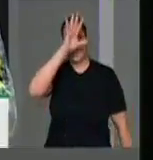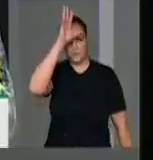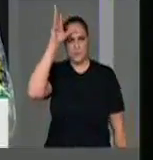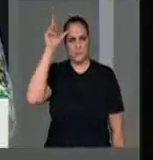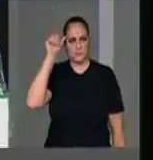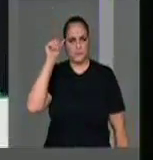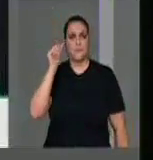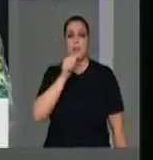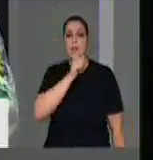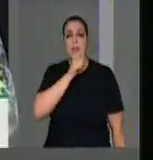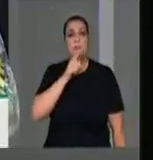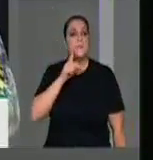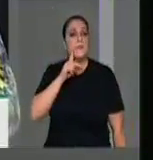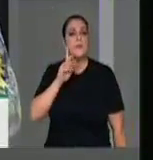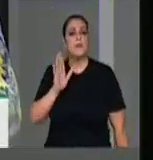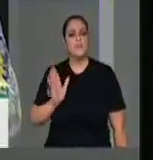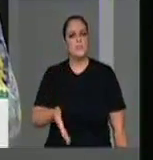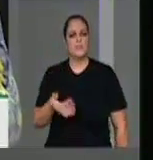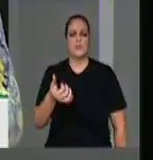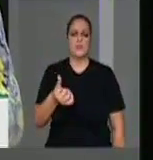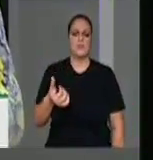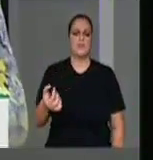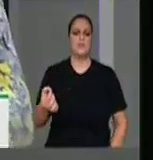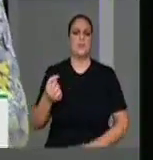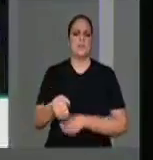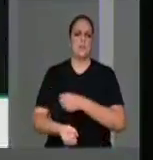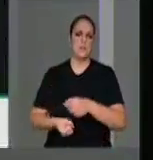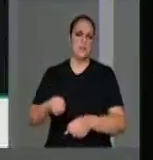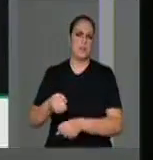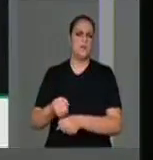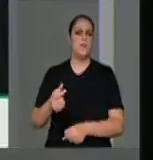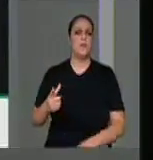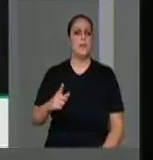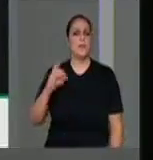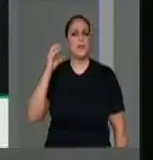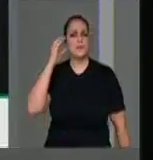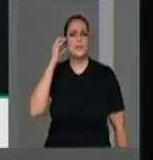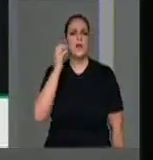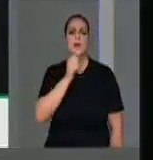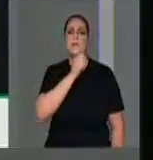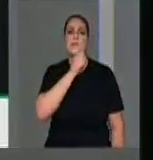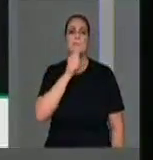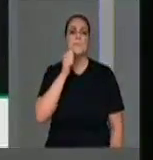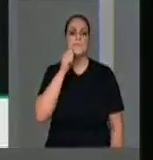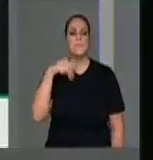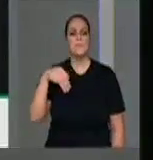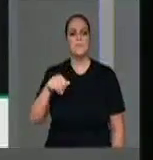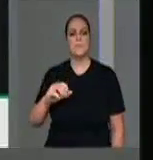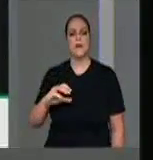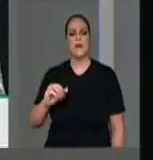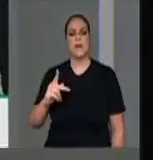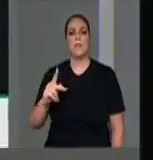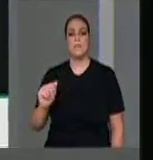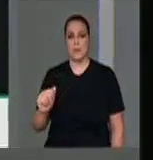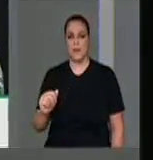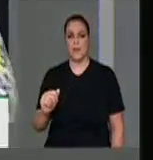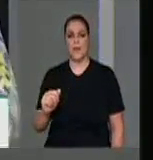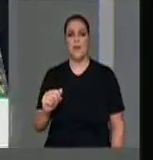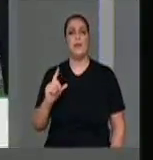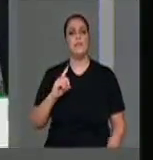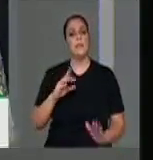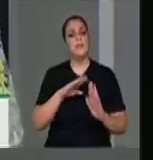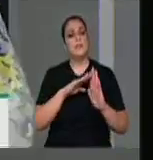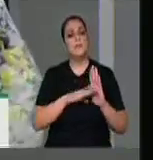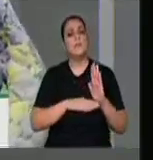temos há 60 anos, diariamente, a Rádio Difusora de Macapá. Na Rádio Difusora, o